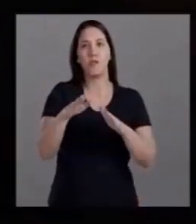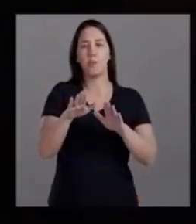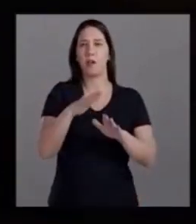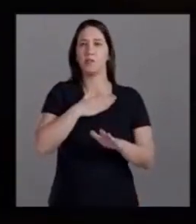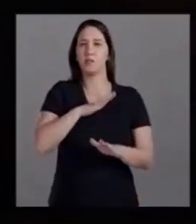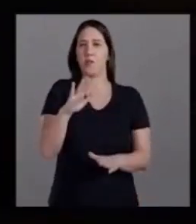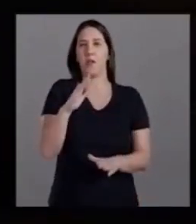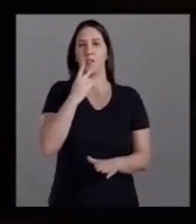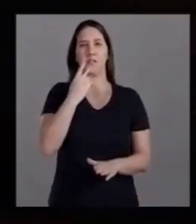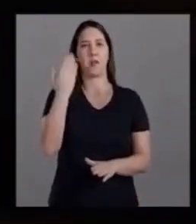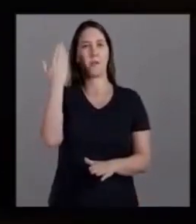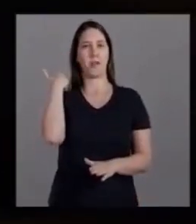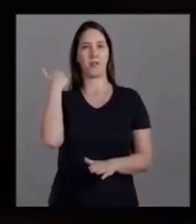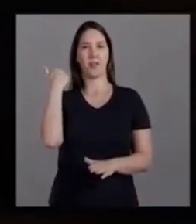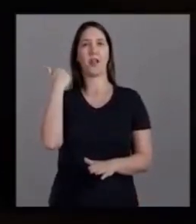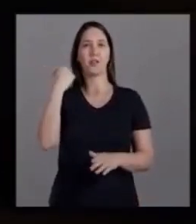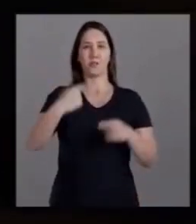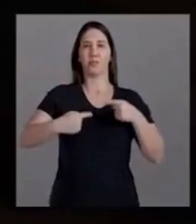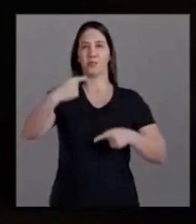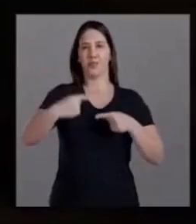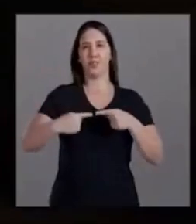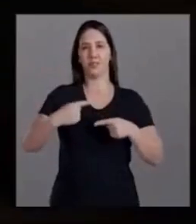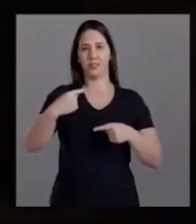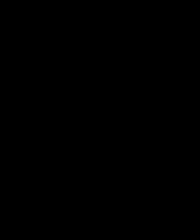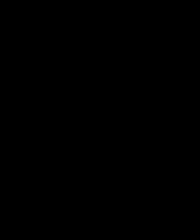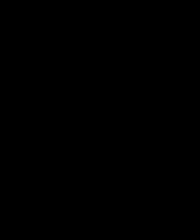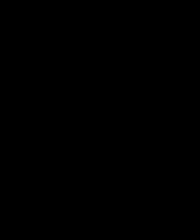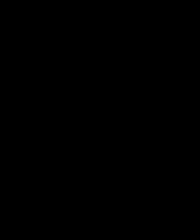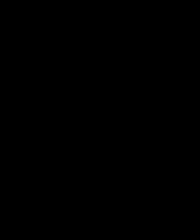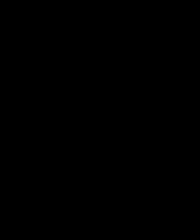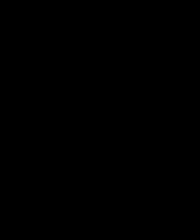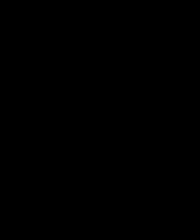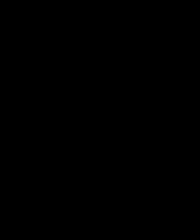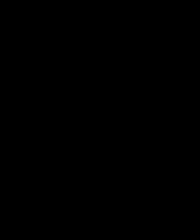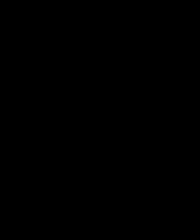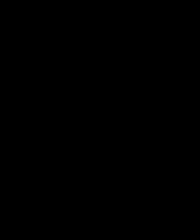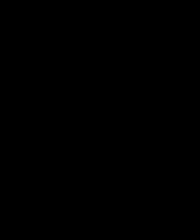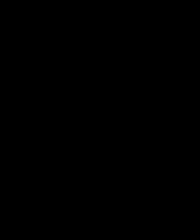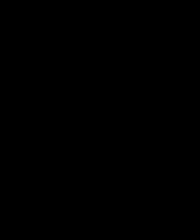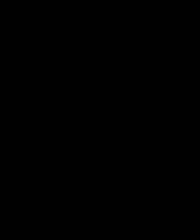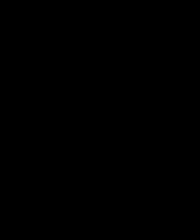novo, mas não gosta de falar do seu passado na velha política. Márcio França. De novo não tem nada.